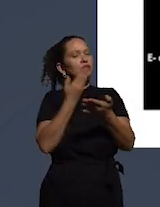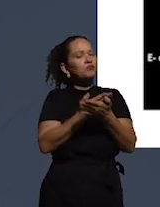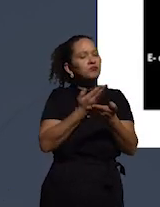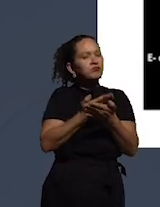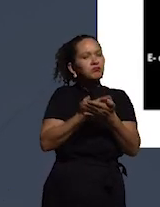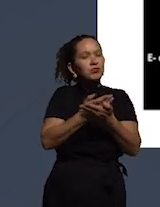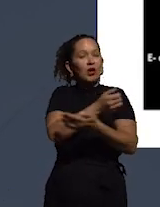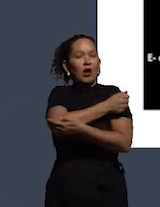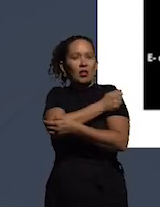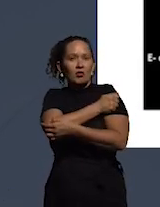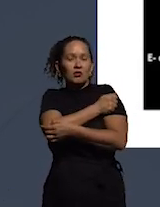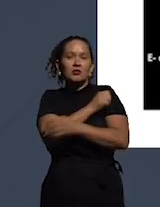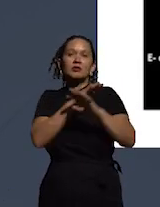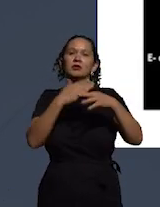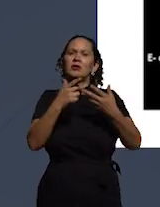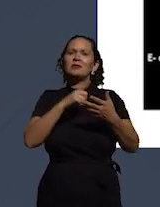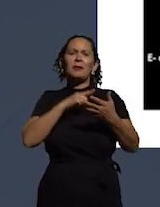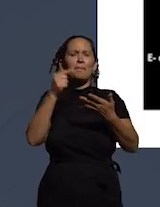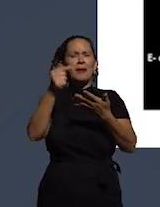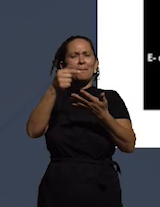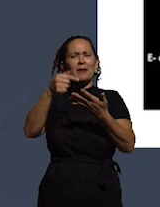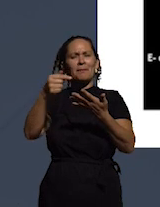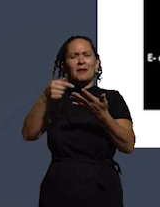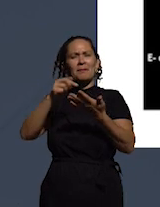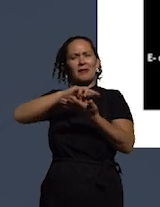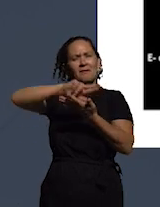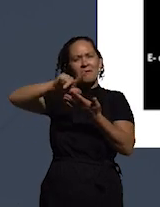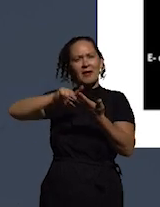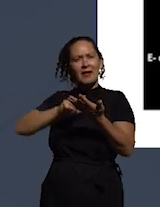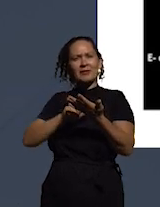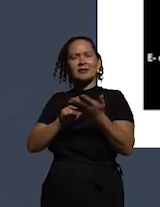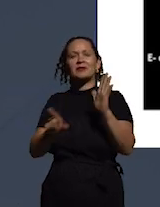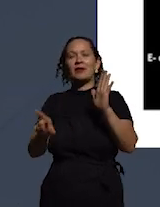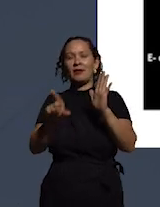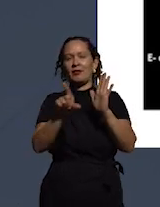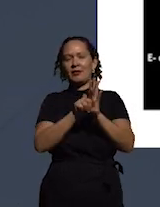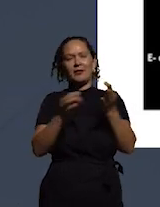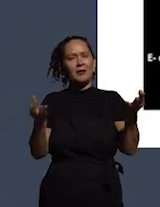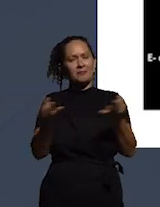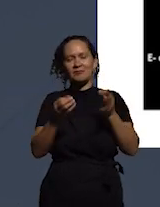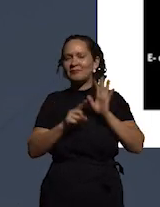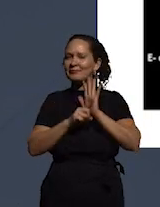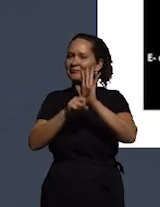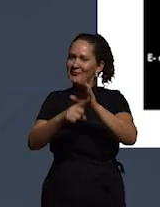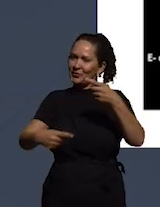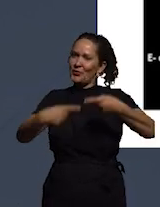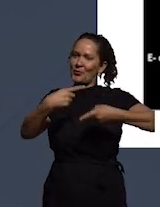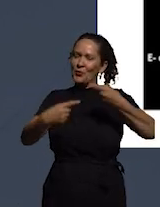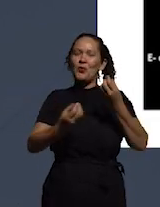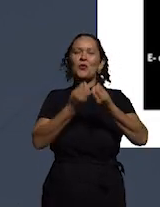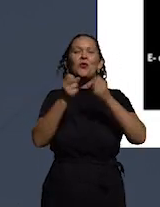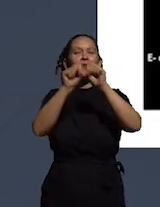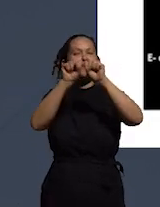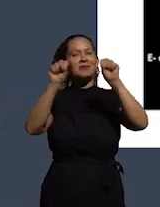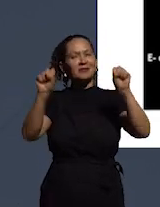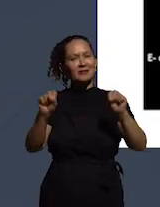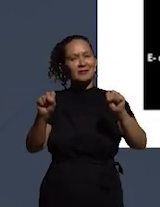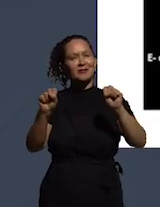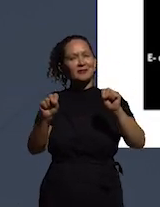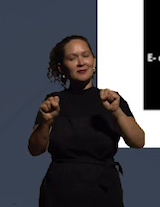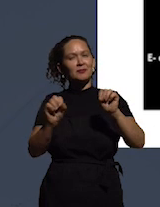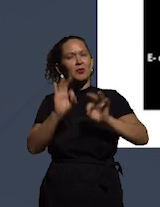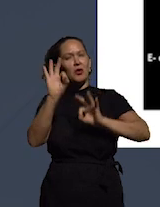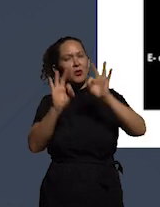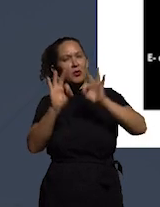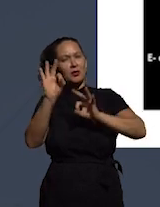enfim você ter a legislação correta ajuda muito e fazer política sobre como o sistema funciona de forma a